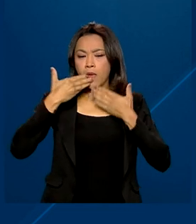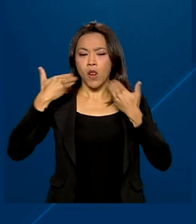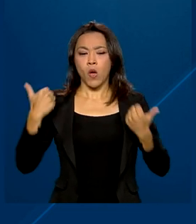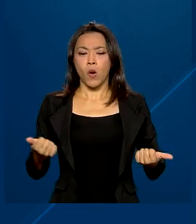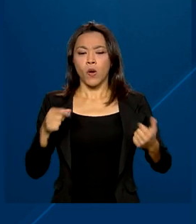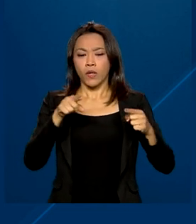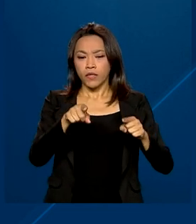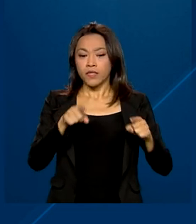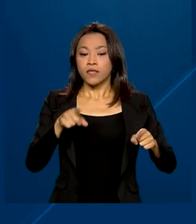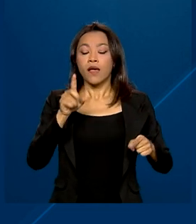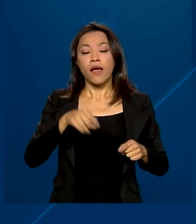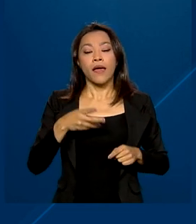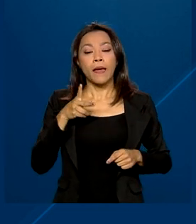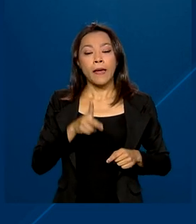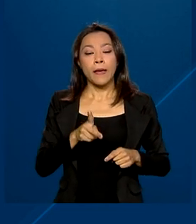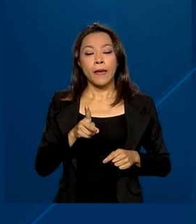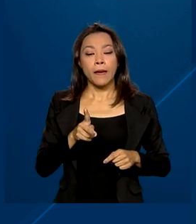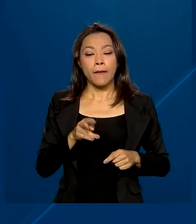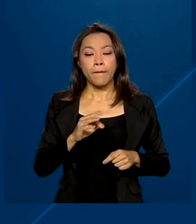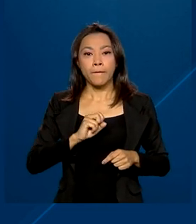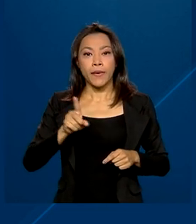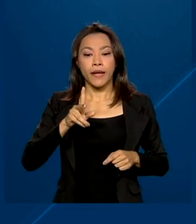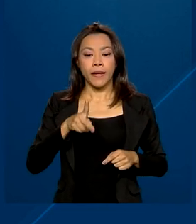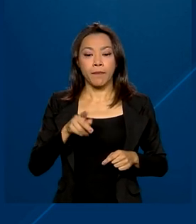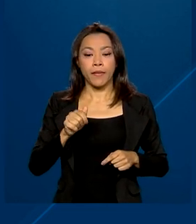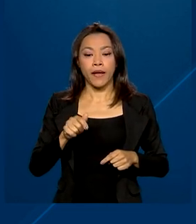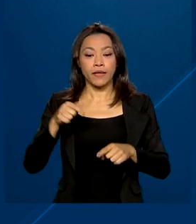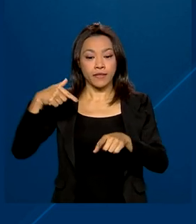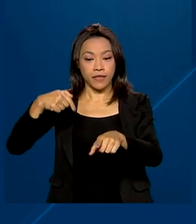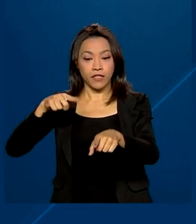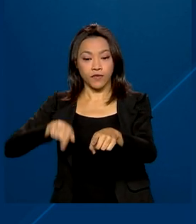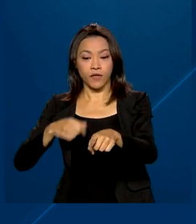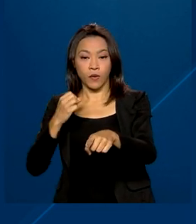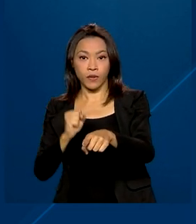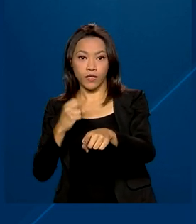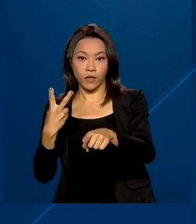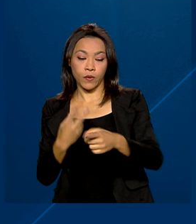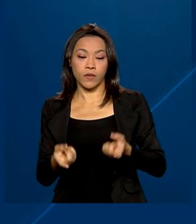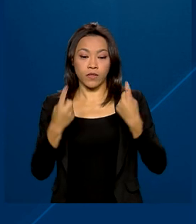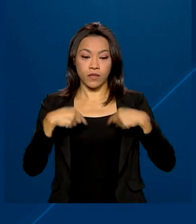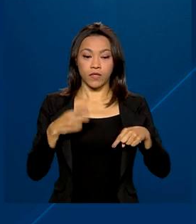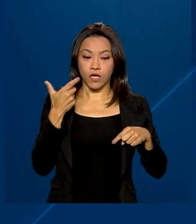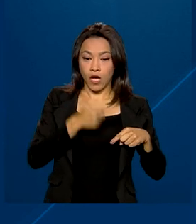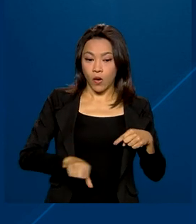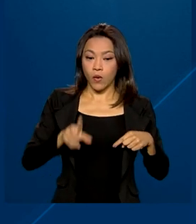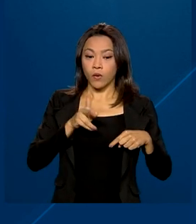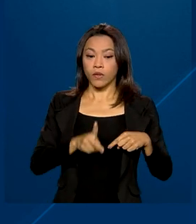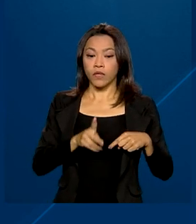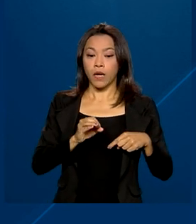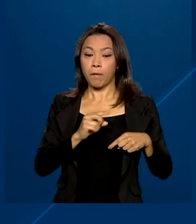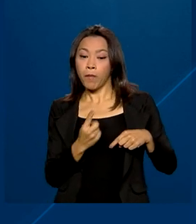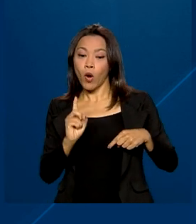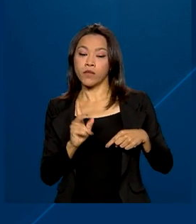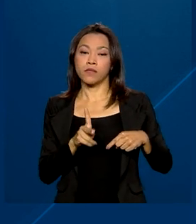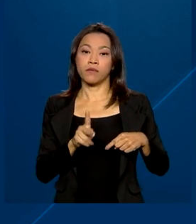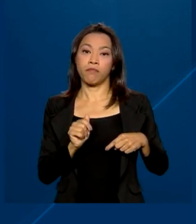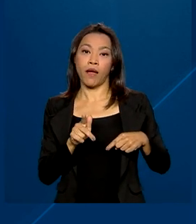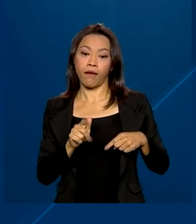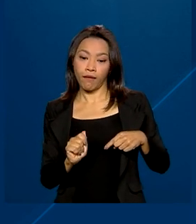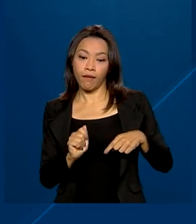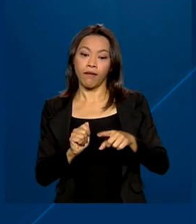da telefonia móvel pré-paga com 7,82 e telefonia móvel pós-paga 7